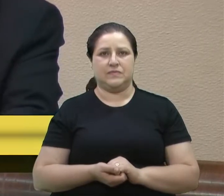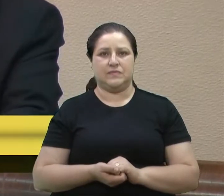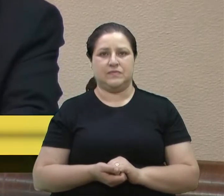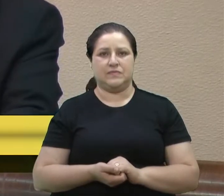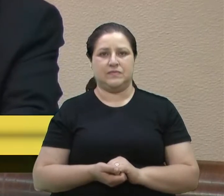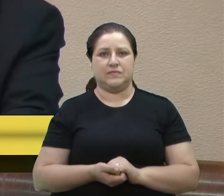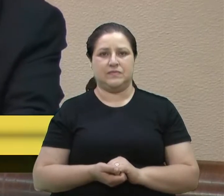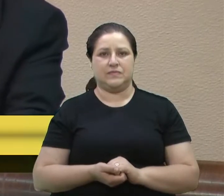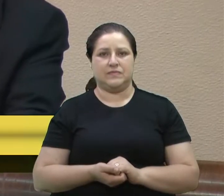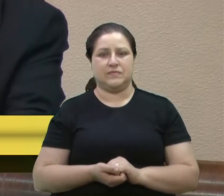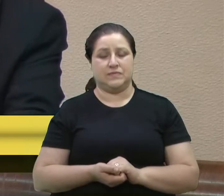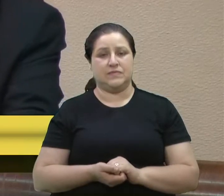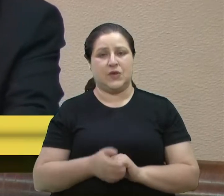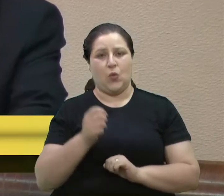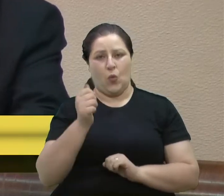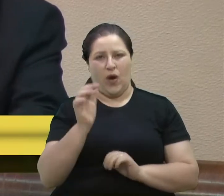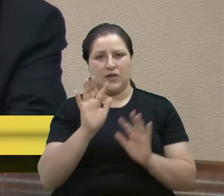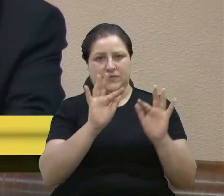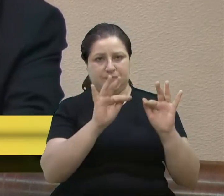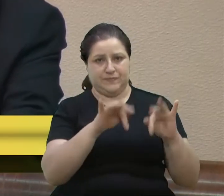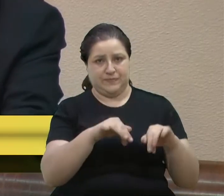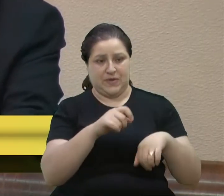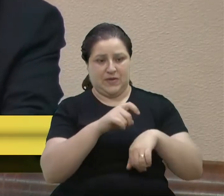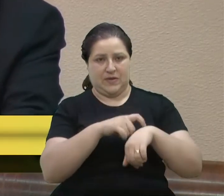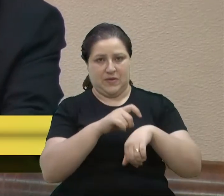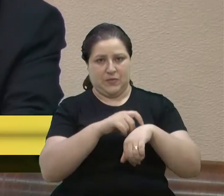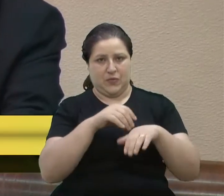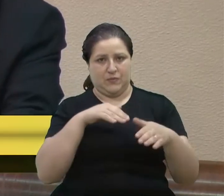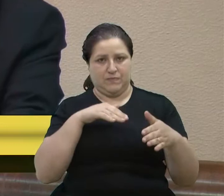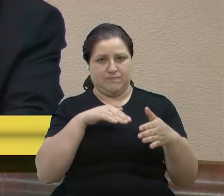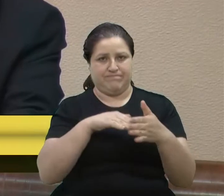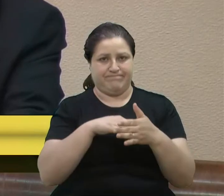para concluir, o tempo já estourando o tempo,